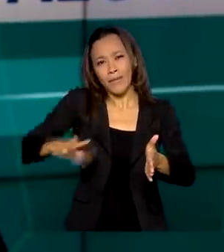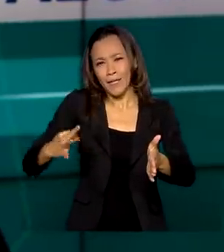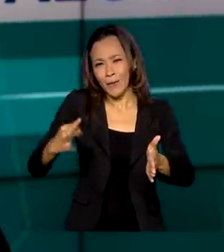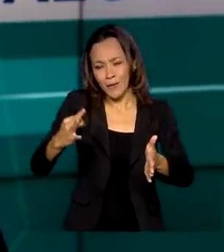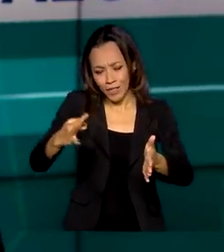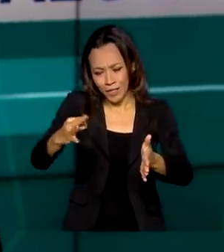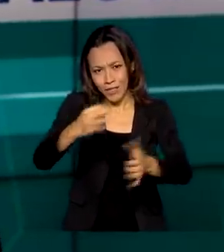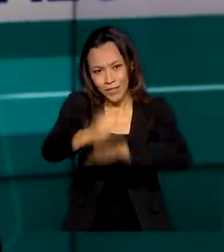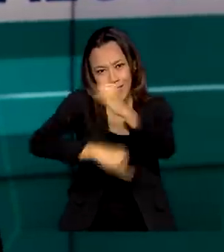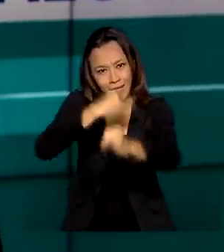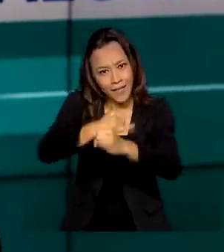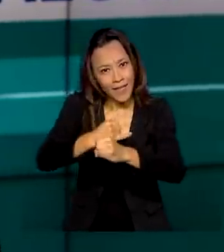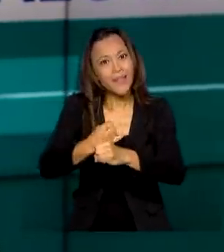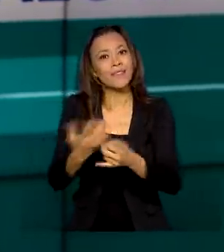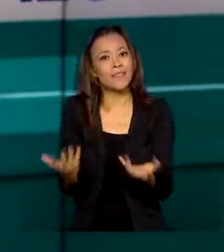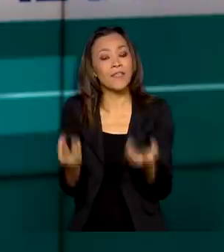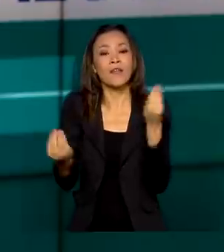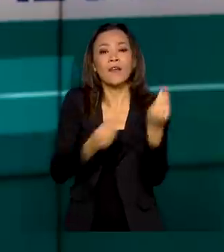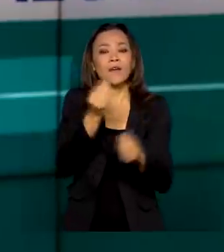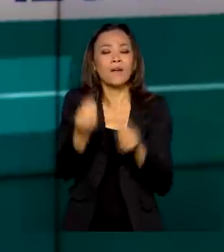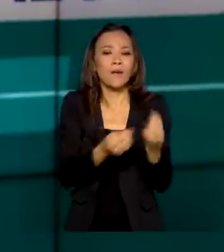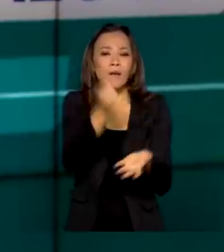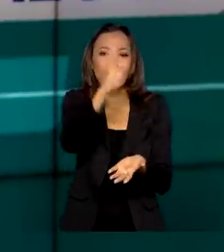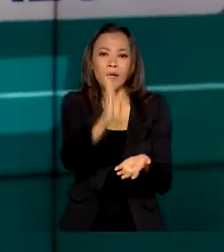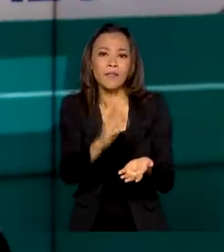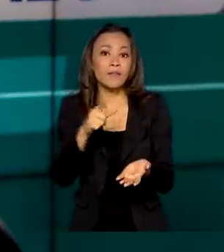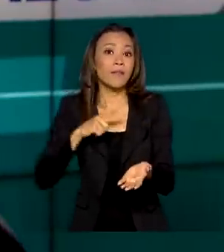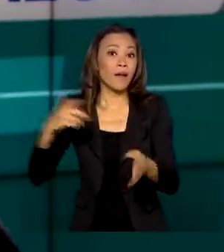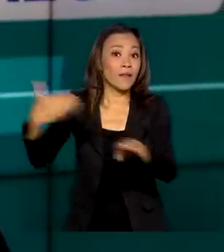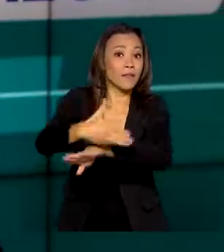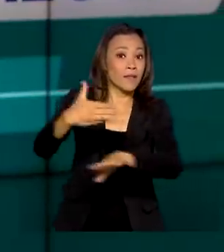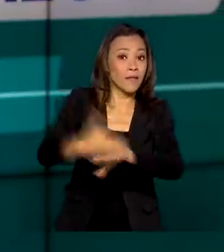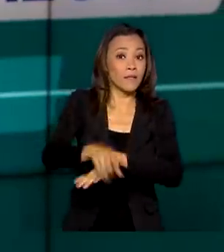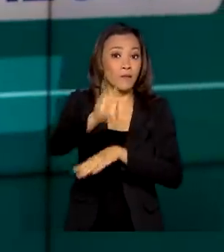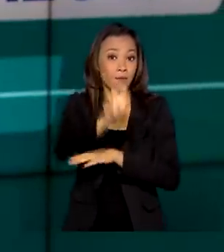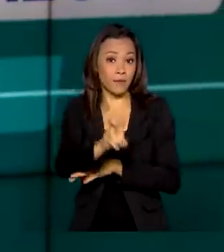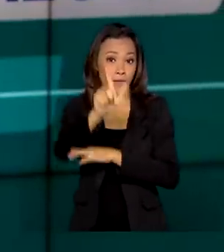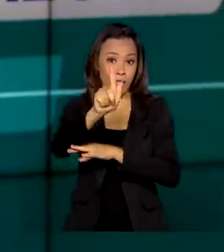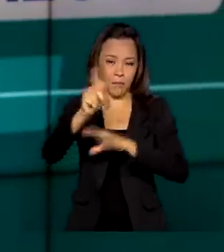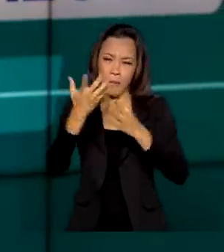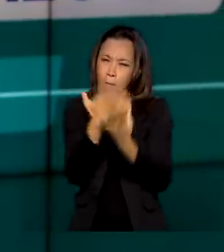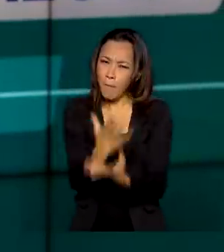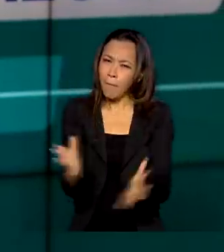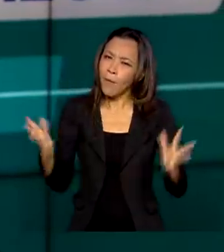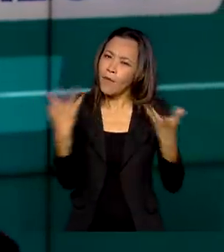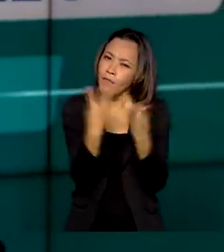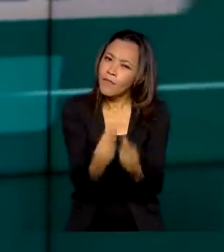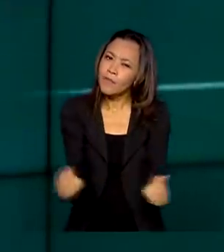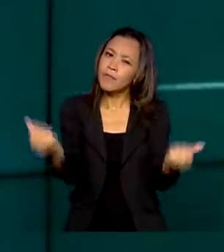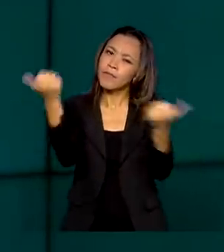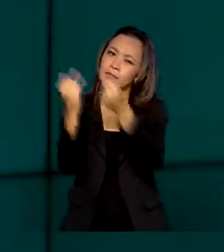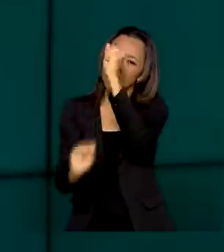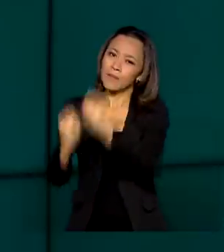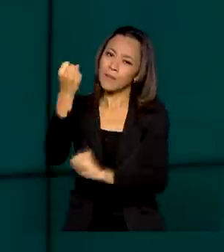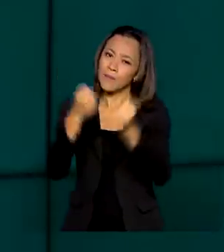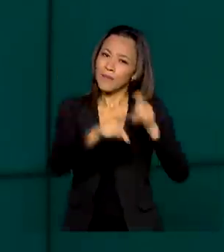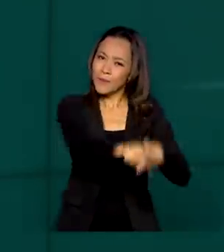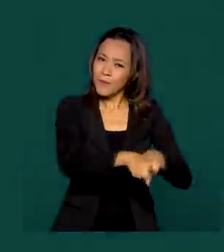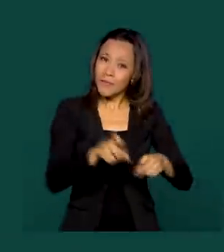internet e como o país vai ter acesso ao 5G para melhorar a eficiência na indústria, no campo e na comunicação.